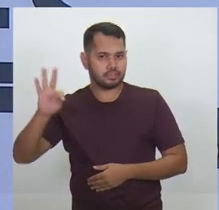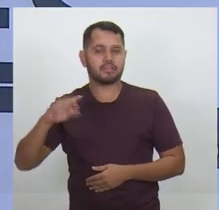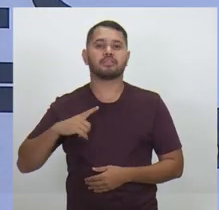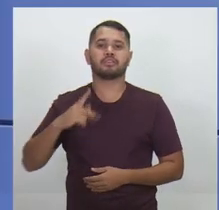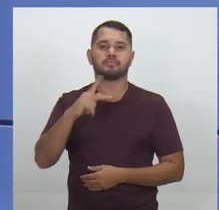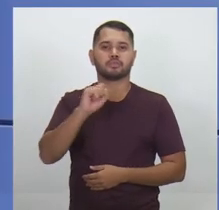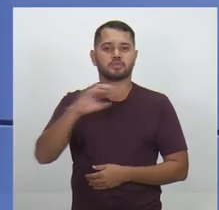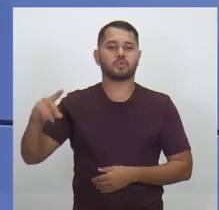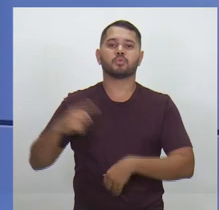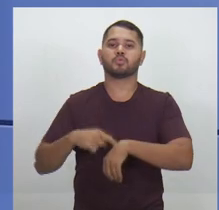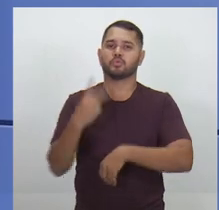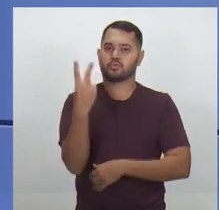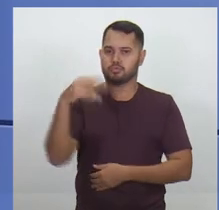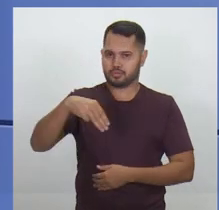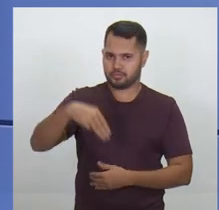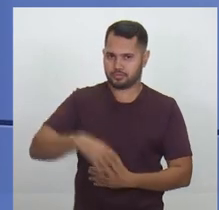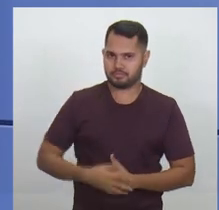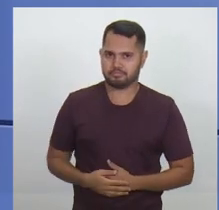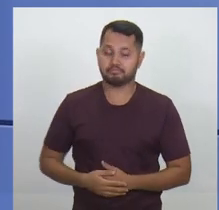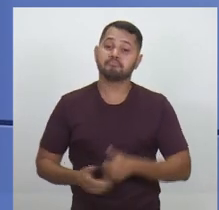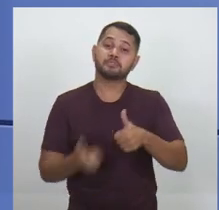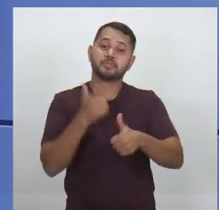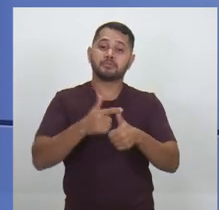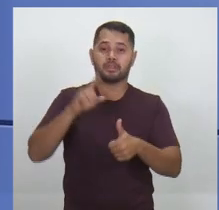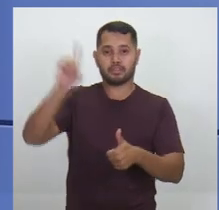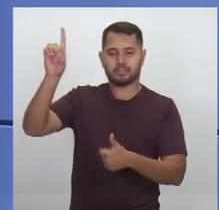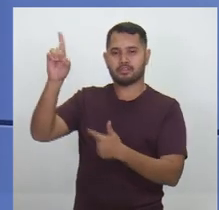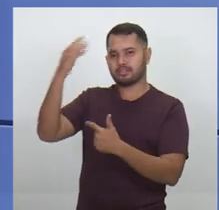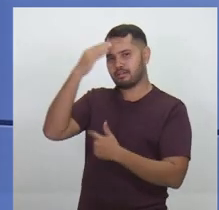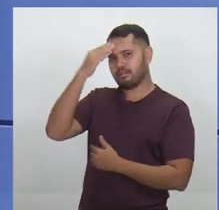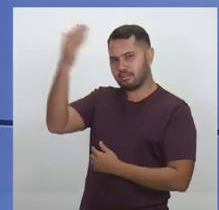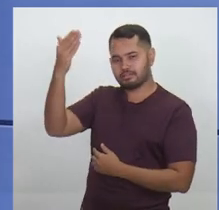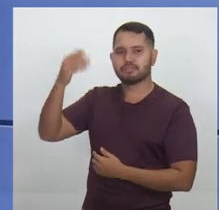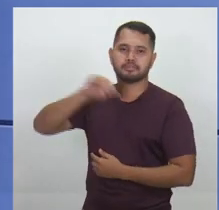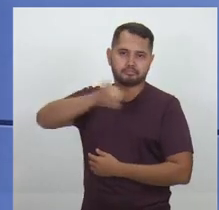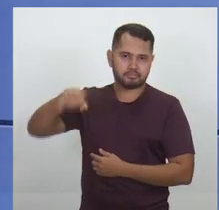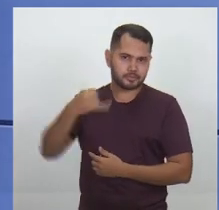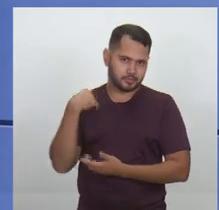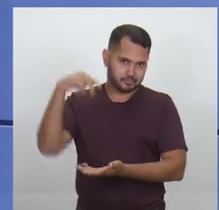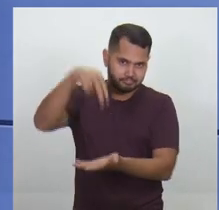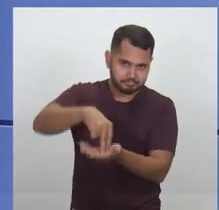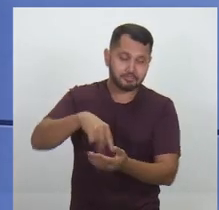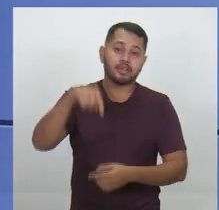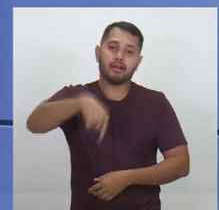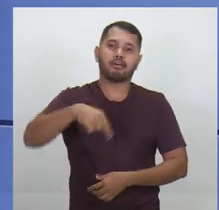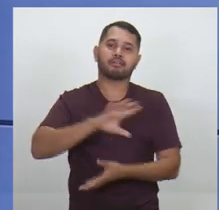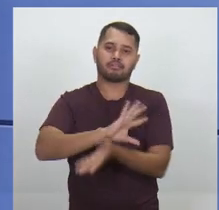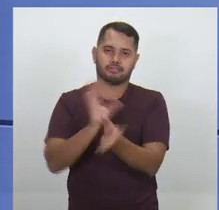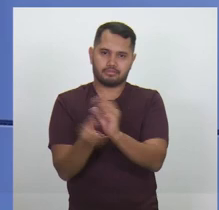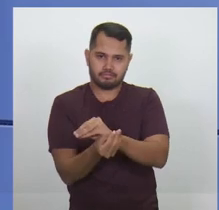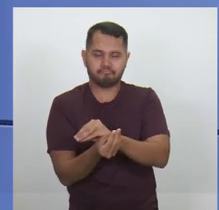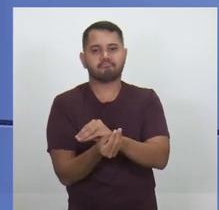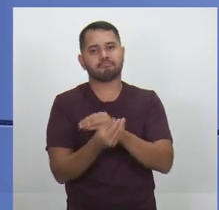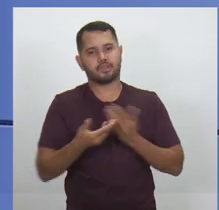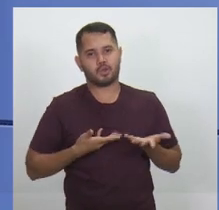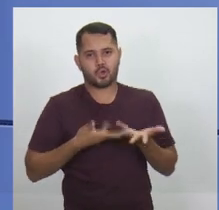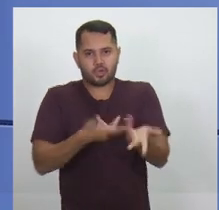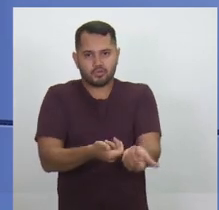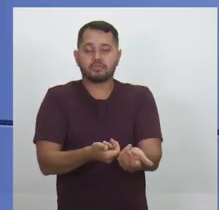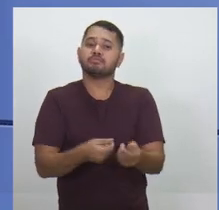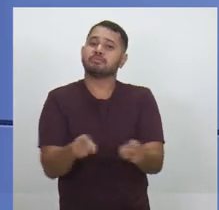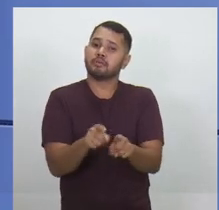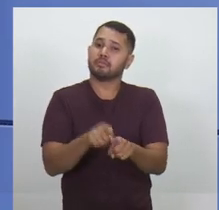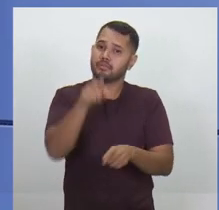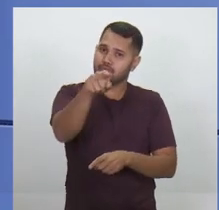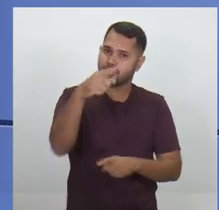minutos. Primeiramente, agradeço a Deus por nos estar oportunizando mais esta vez. A emissora que nos convidou. E quero dizer para